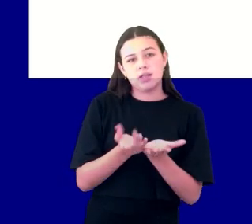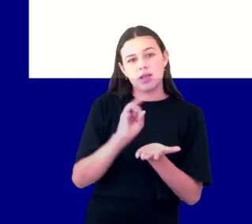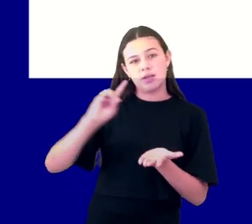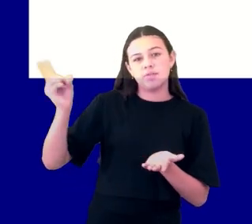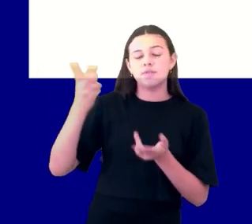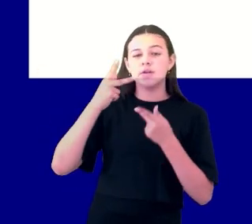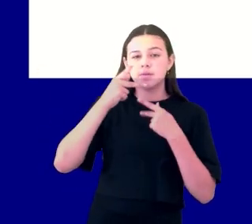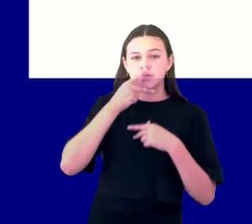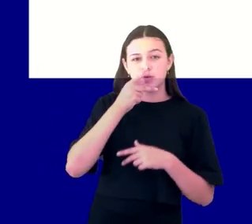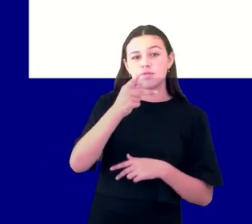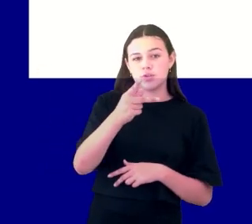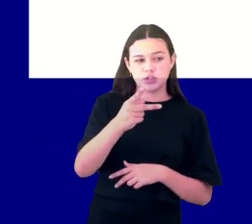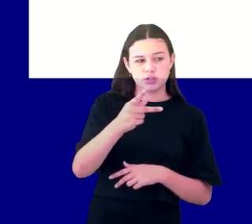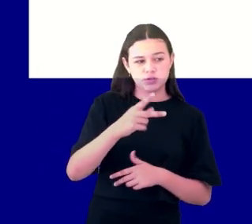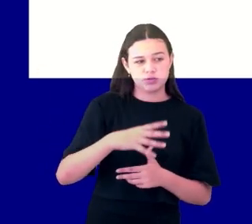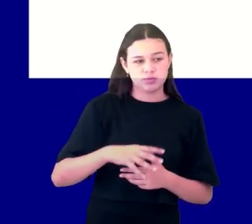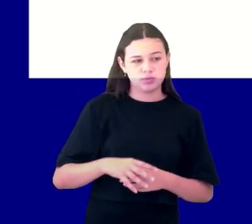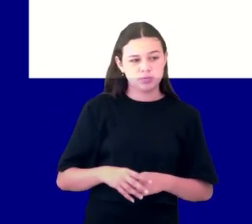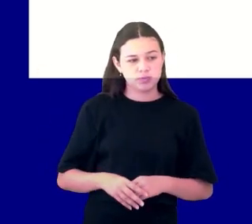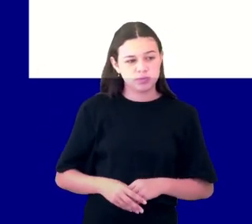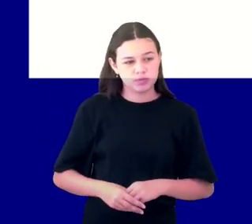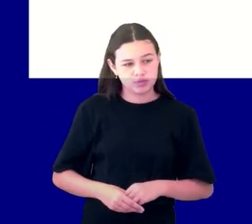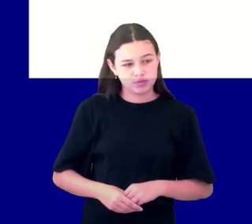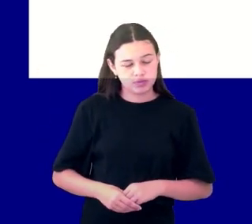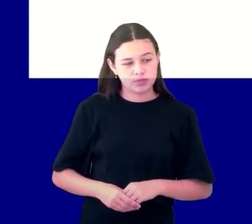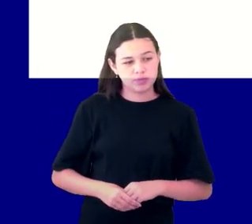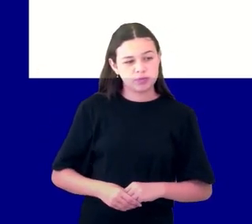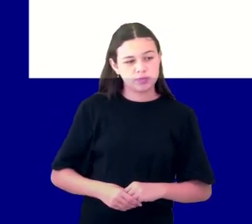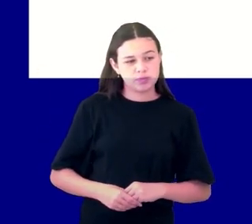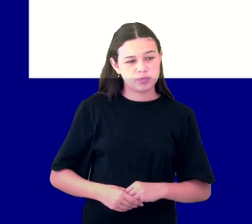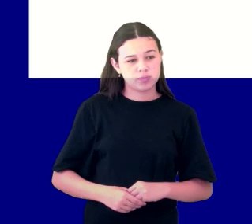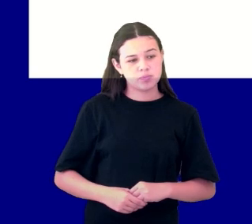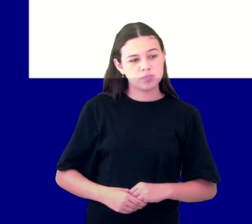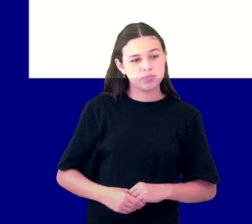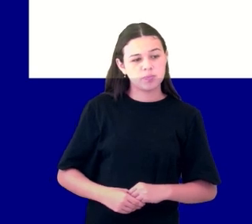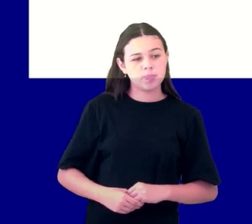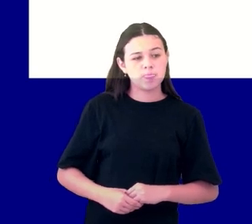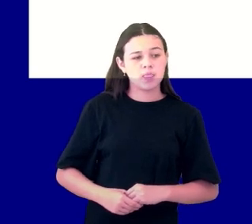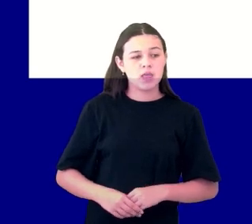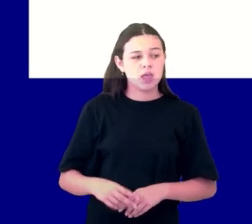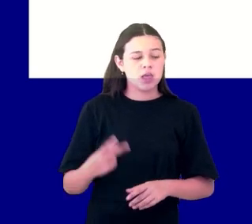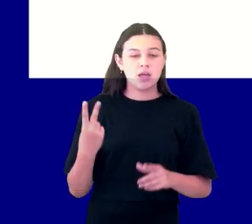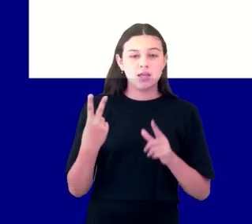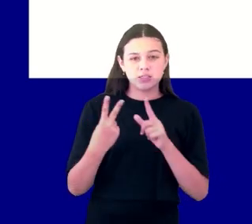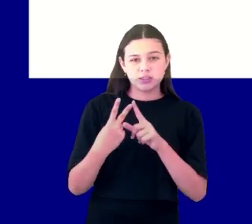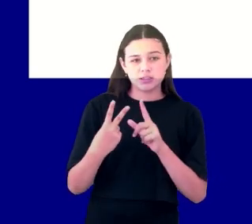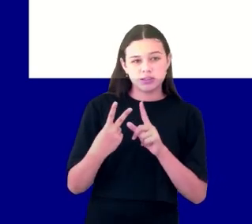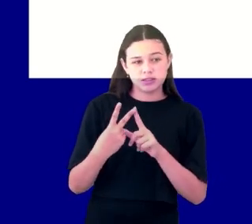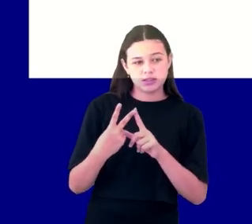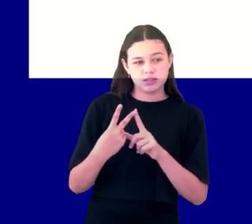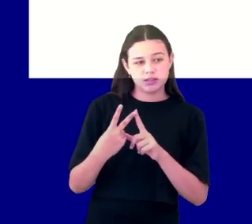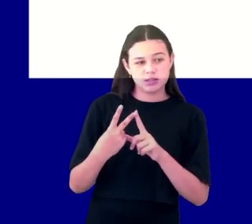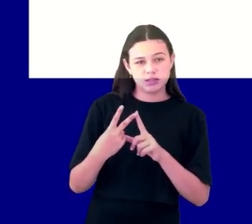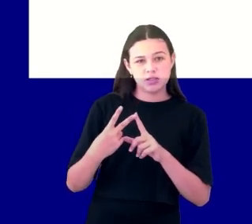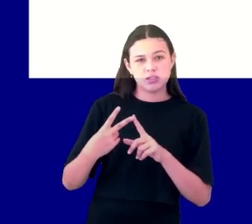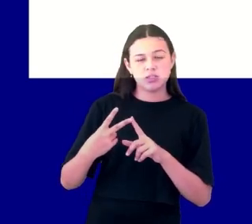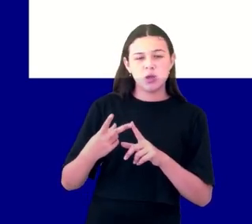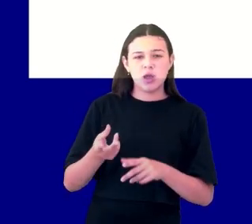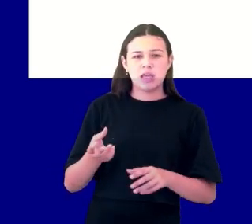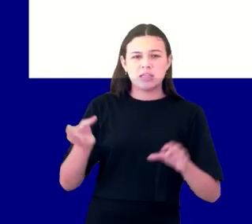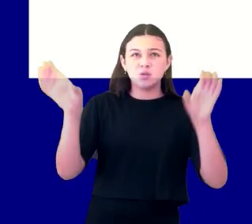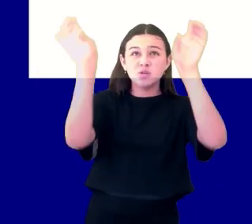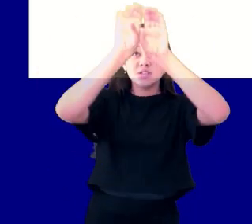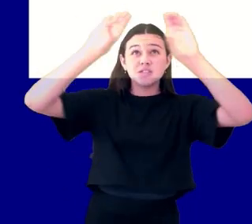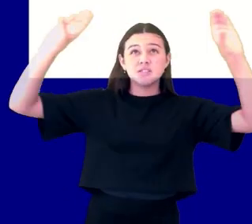parte de Deus para o seu povo. A segunda expressão que me chama a atenção é quando ele diz assim, céus e terra, essa é uma expressão idiomática do